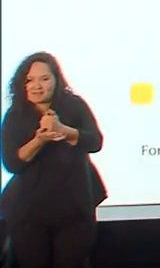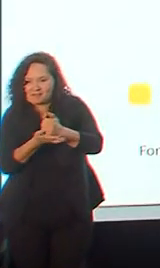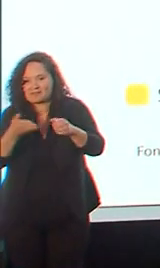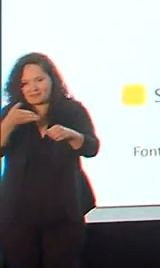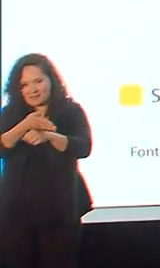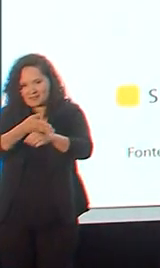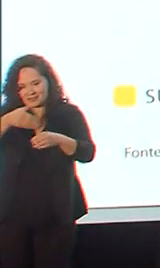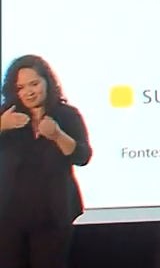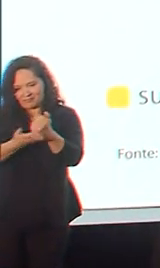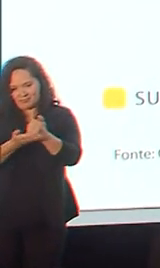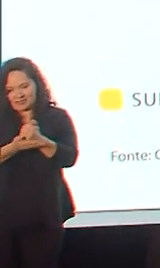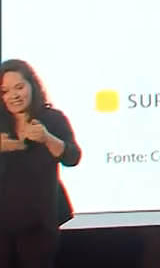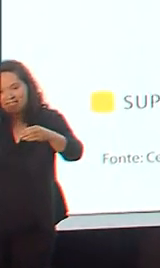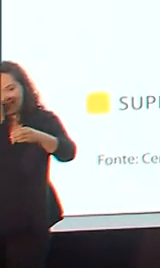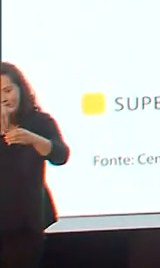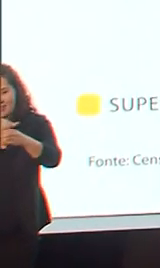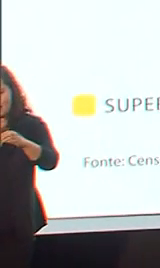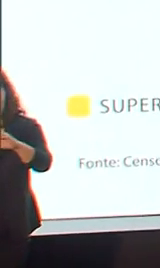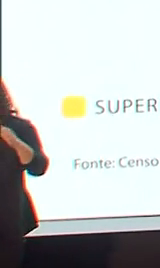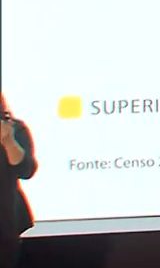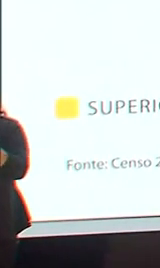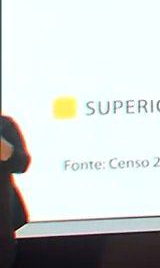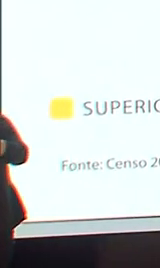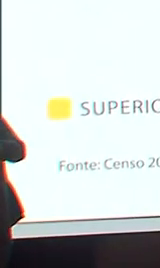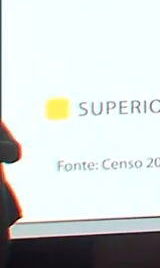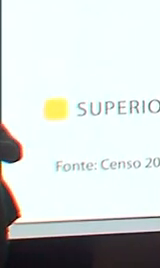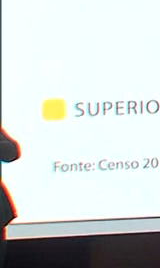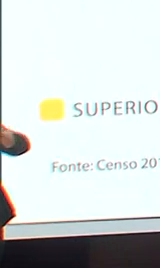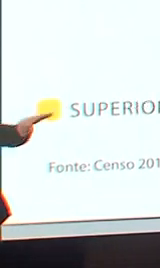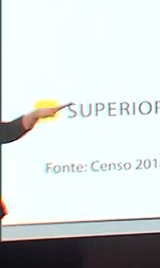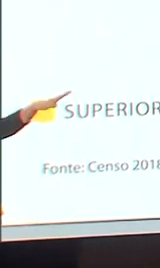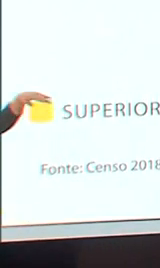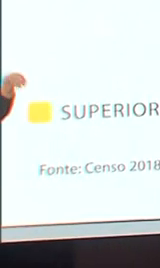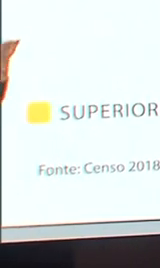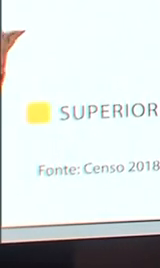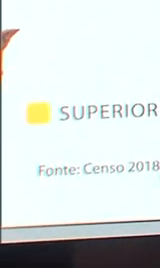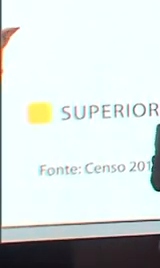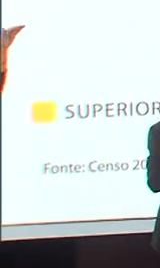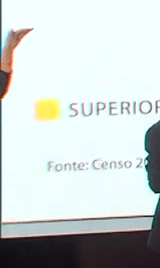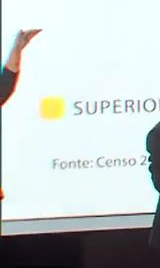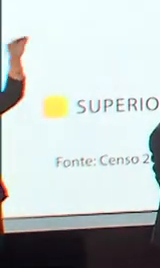E dentro dessa educação básica, que é aquela parte rosa que está aqui em cima,